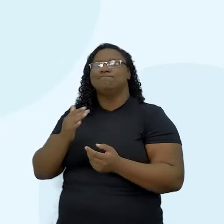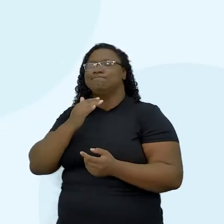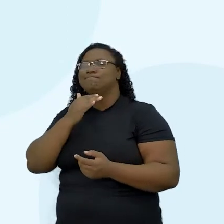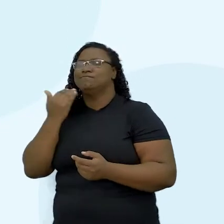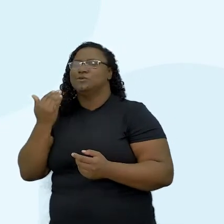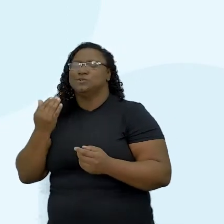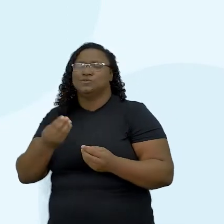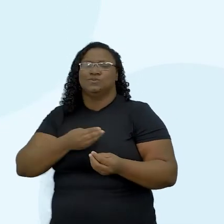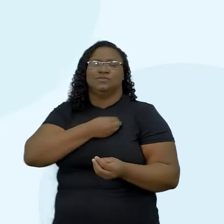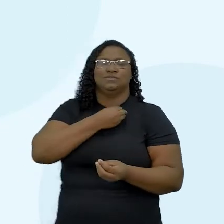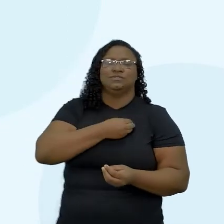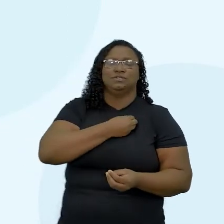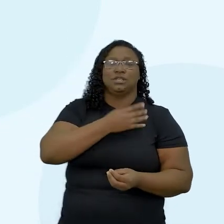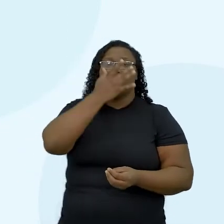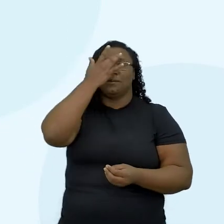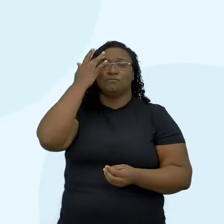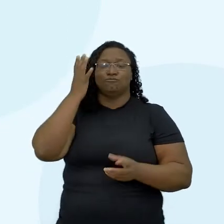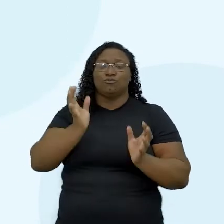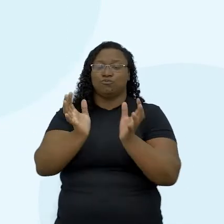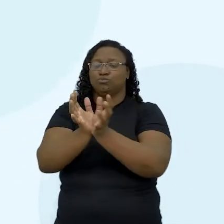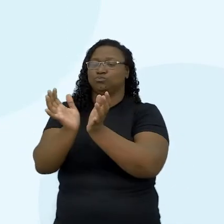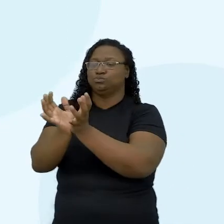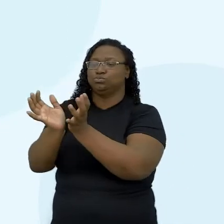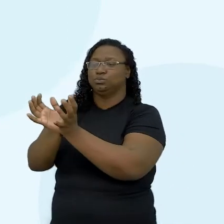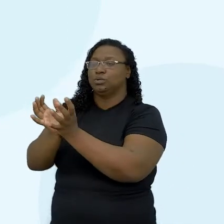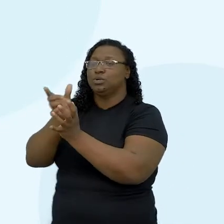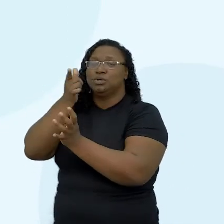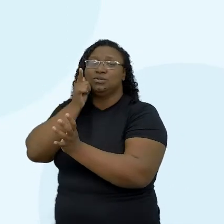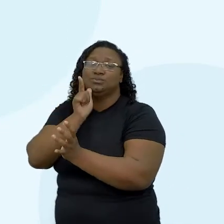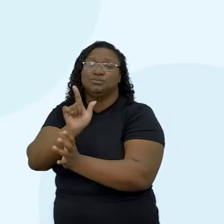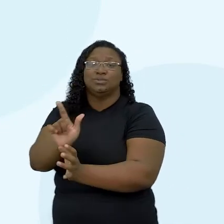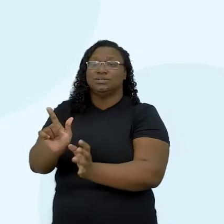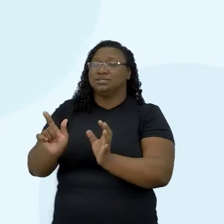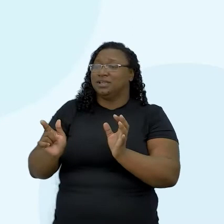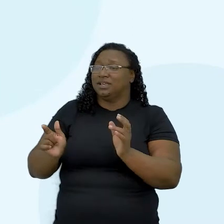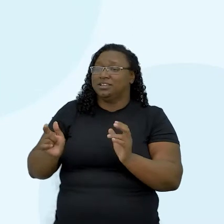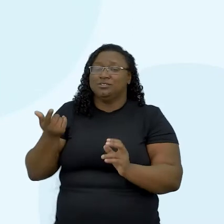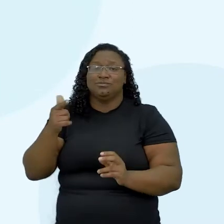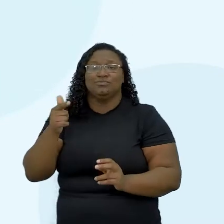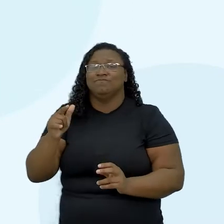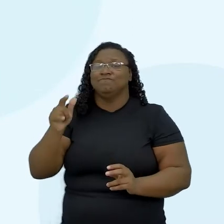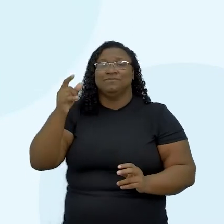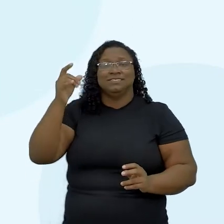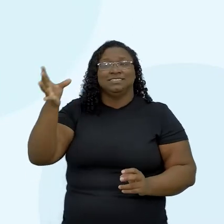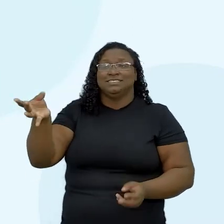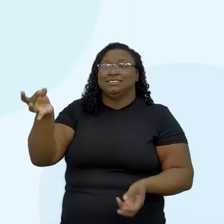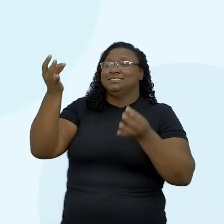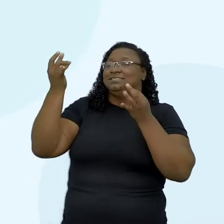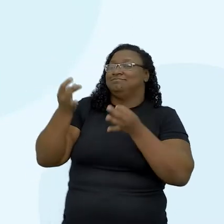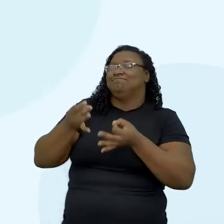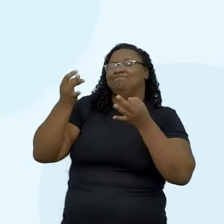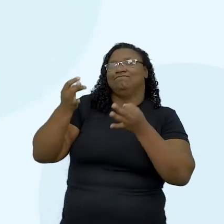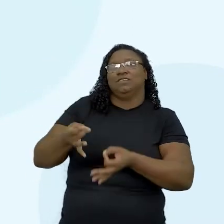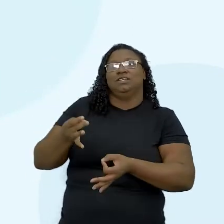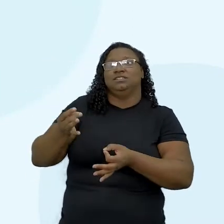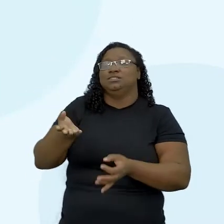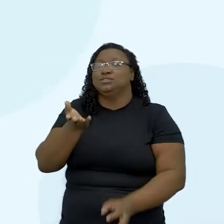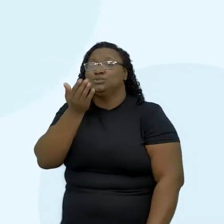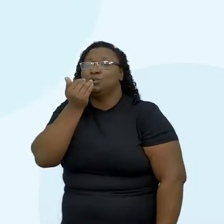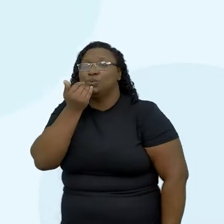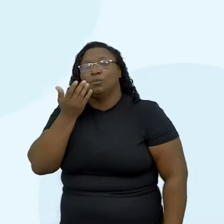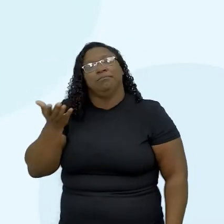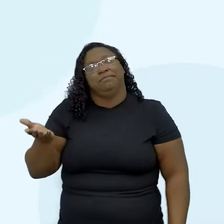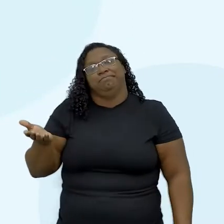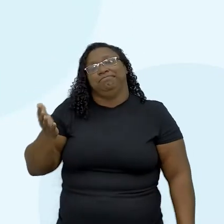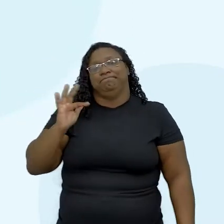populações que não têm acesso, não têm a certeza de que se alimentarão, por exemplo, na próxima